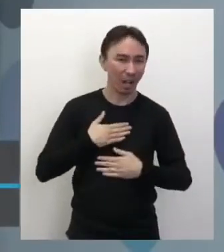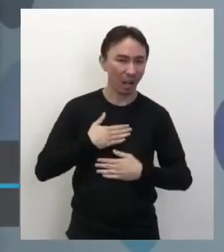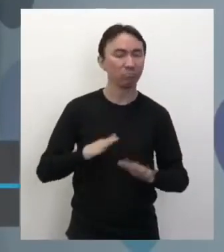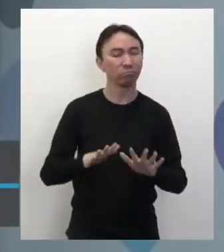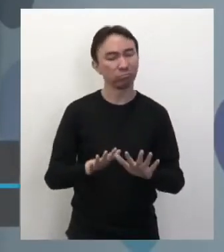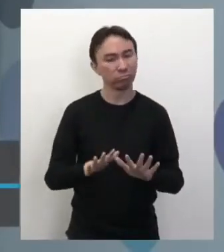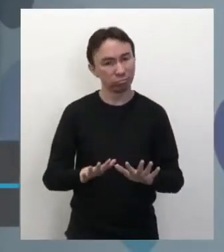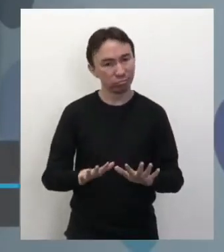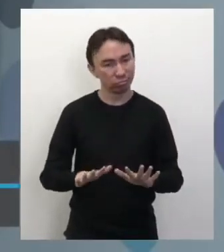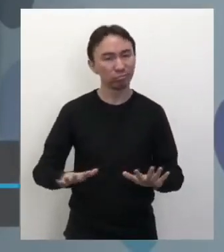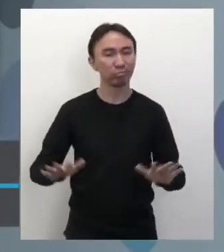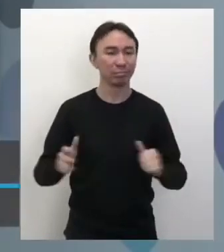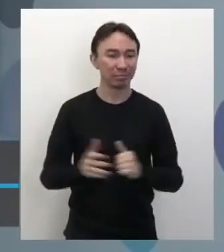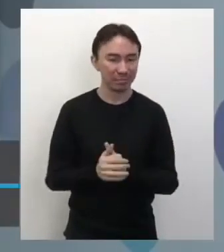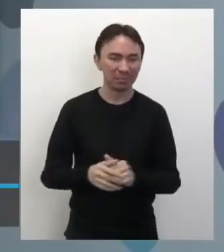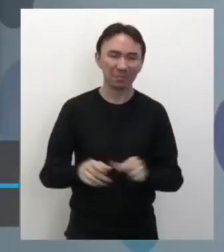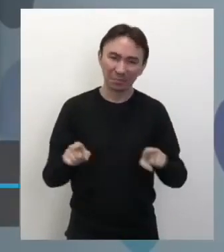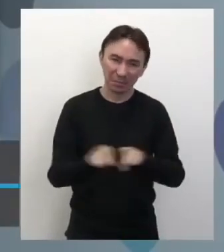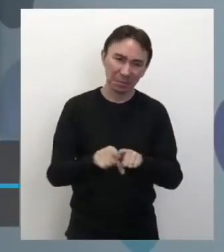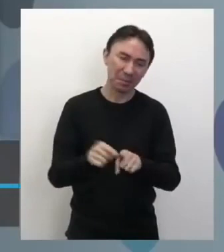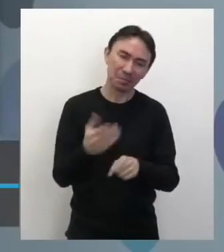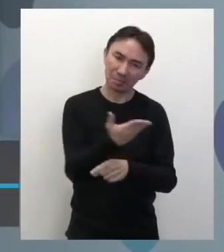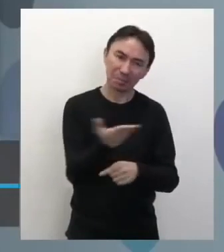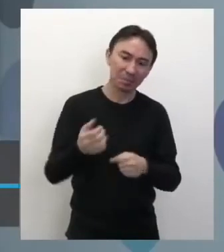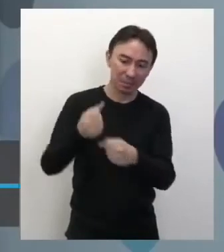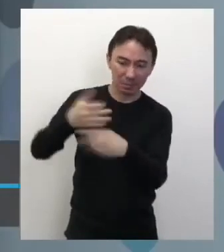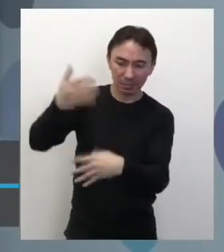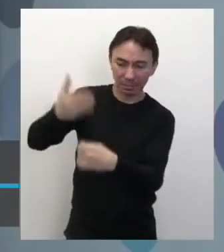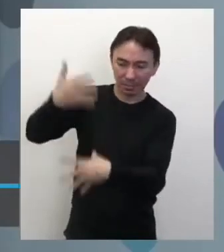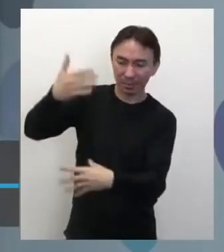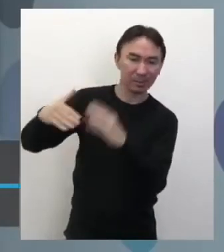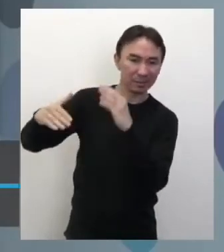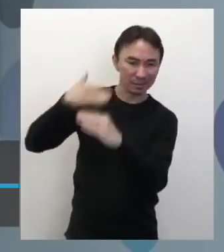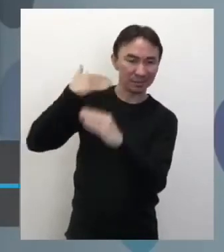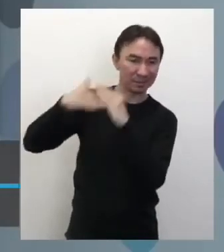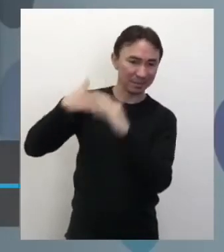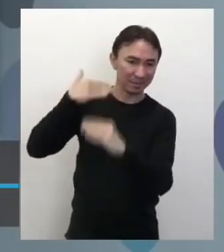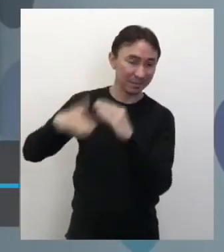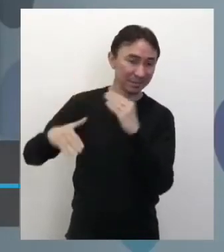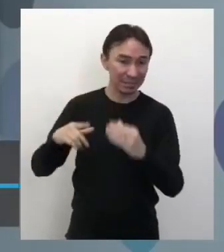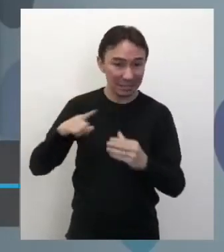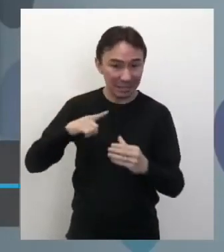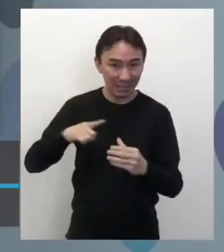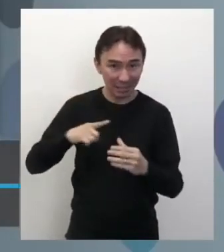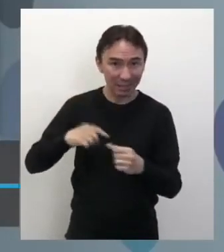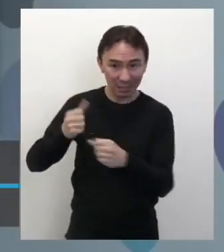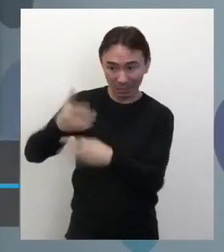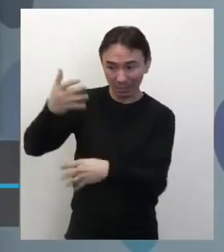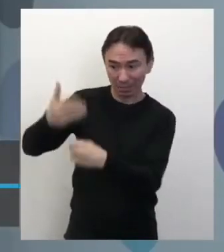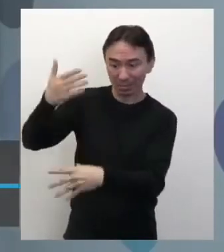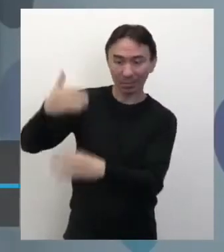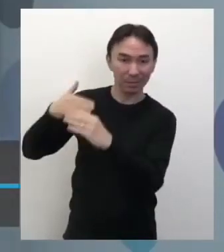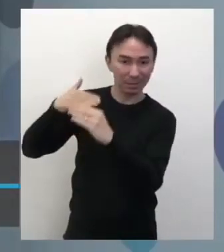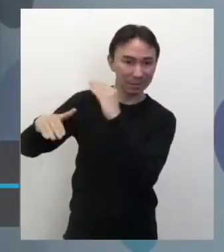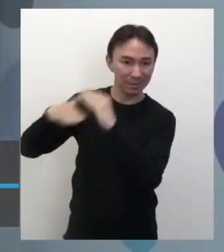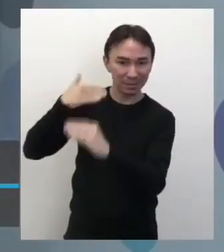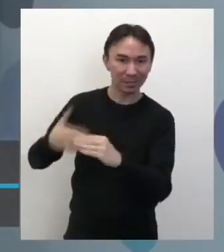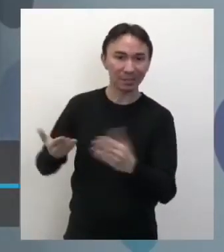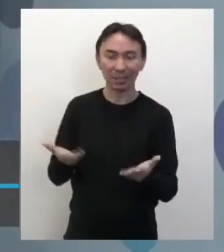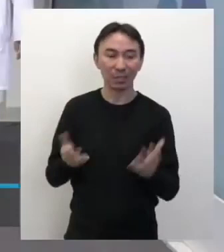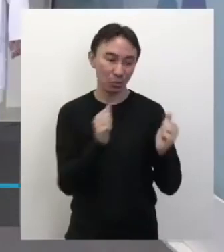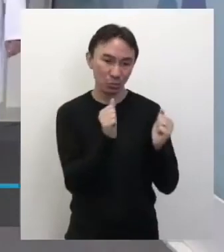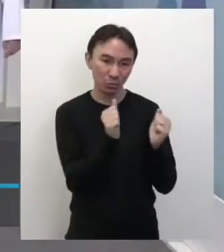E aí a gente vai precisar da interação de vocês e é claro que quando a gente fala de interação, a gente tem que falar com o nosso querido professor Magno.